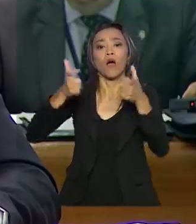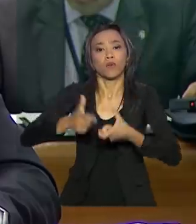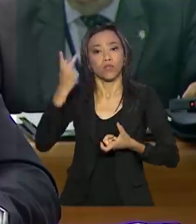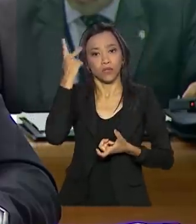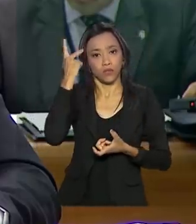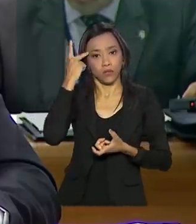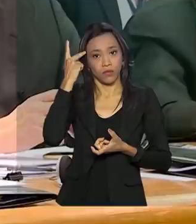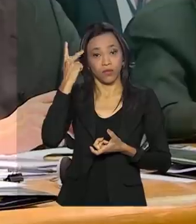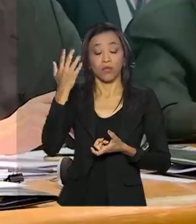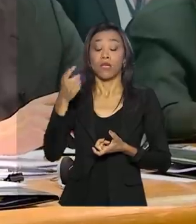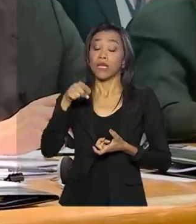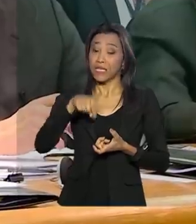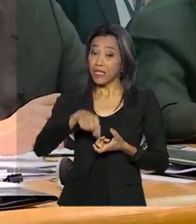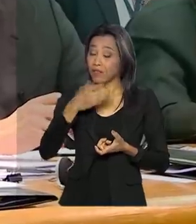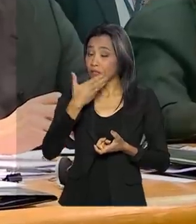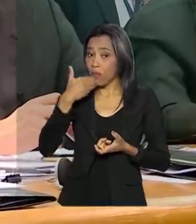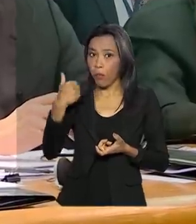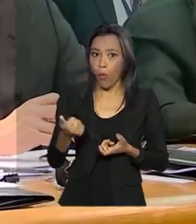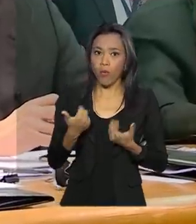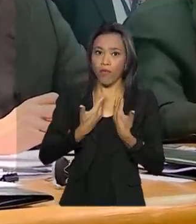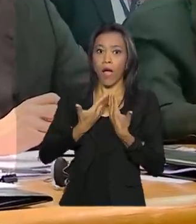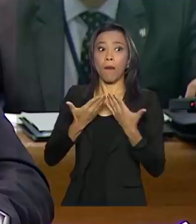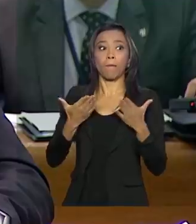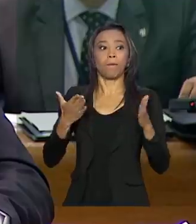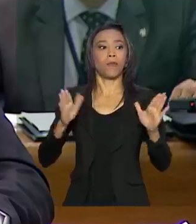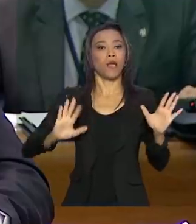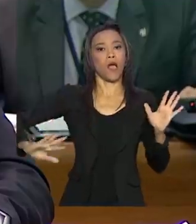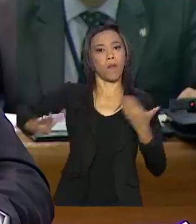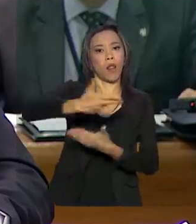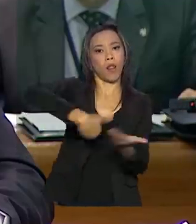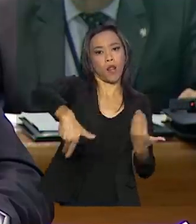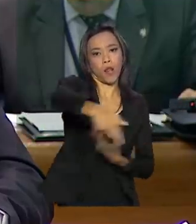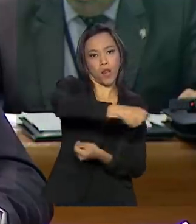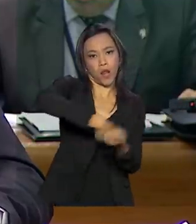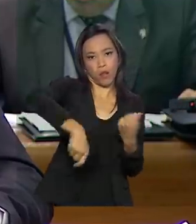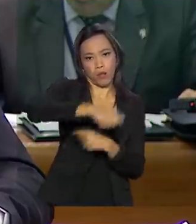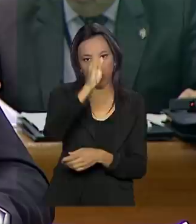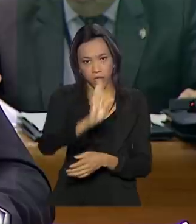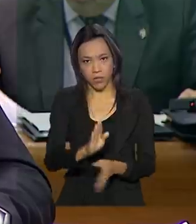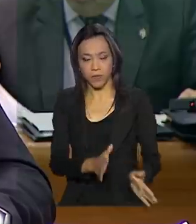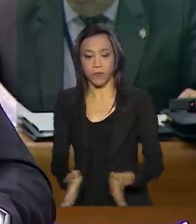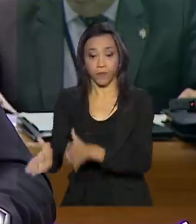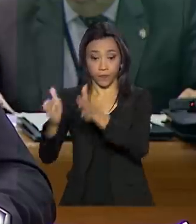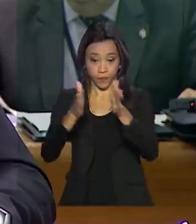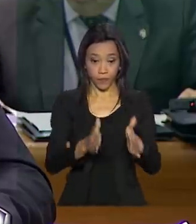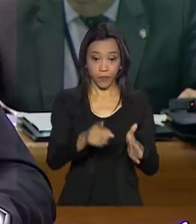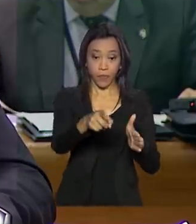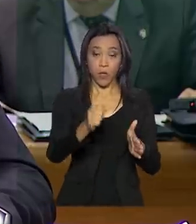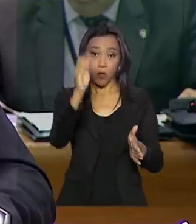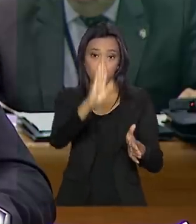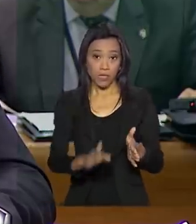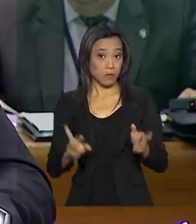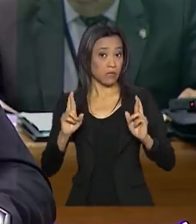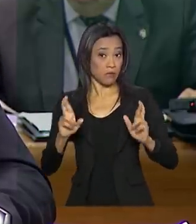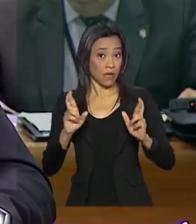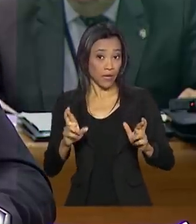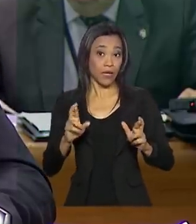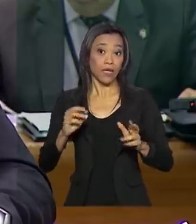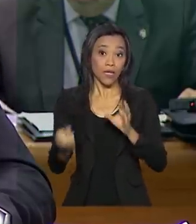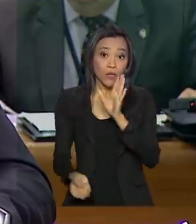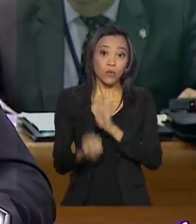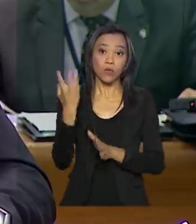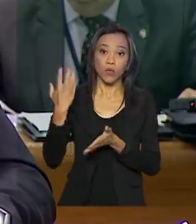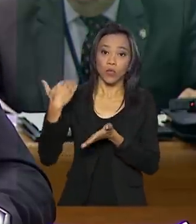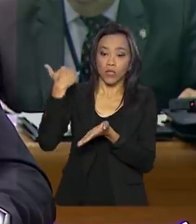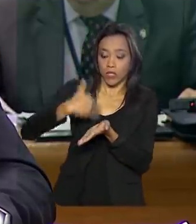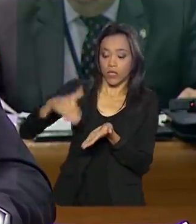ele, vai ampliar os negócios no país. O Brasil espera que a próxima entrada em operação do escritório regional